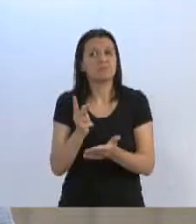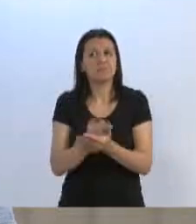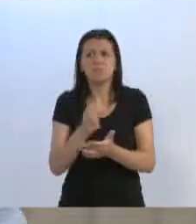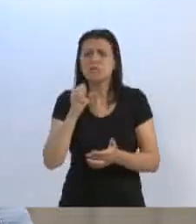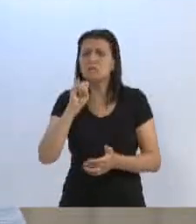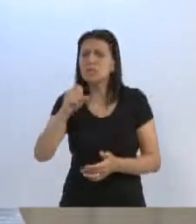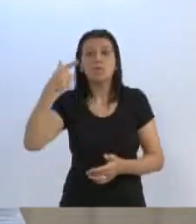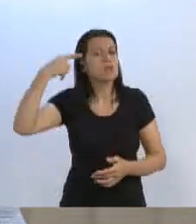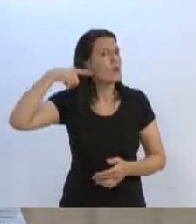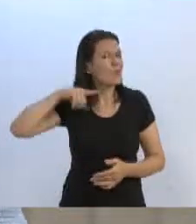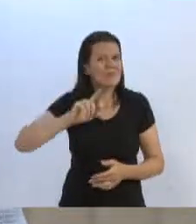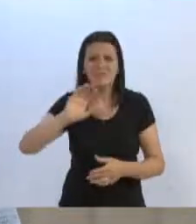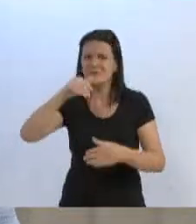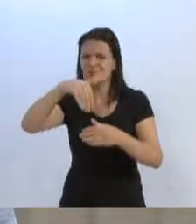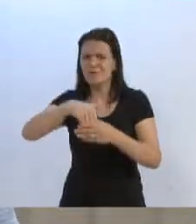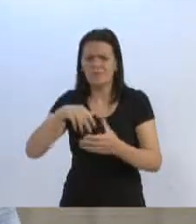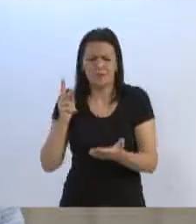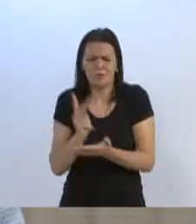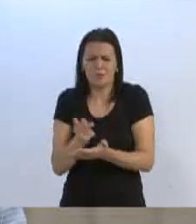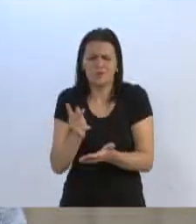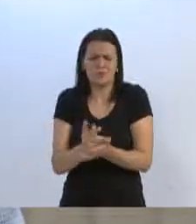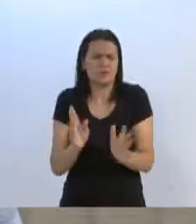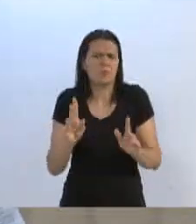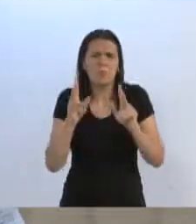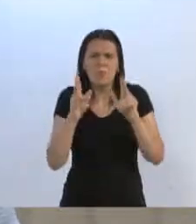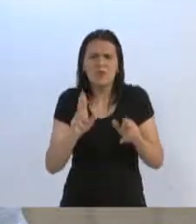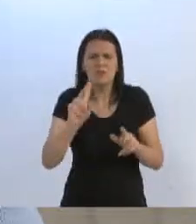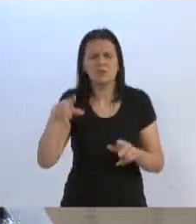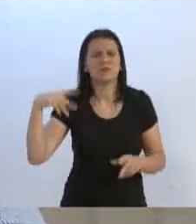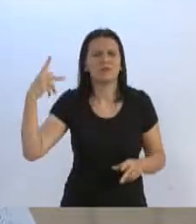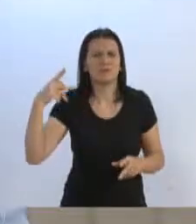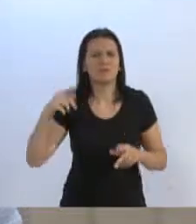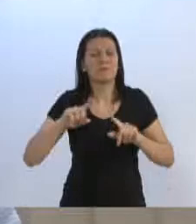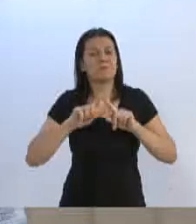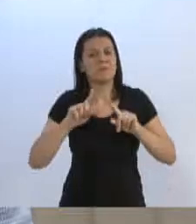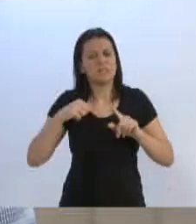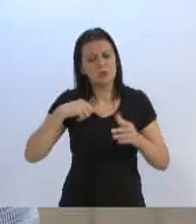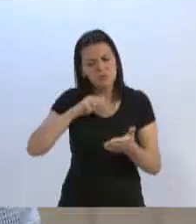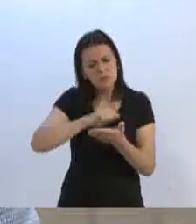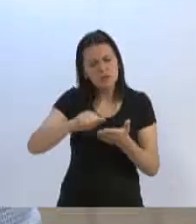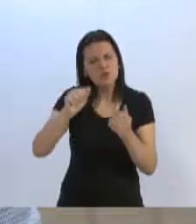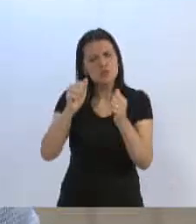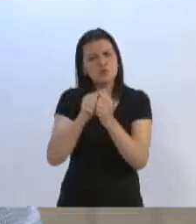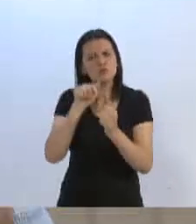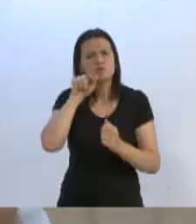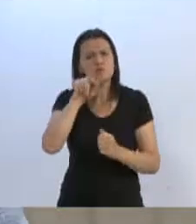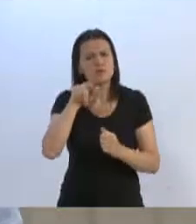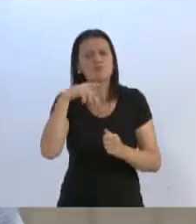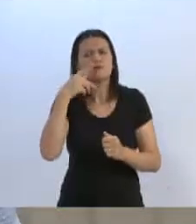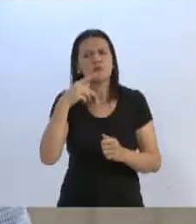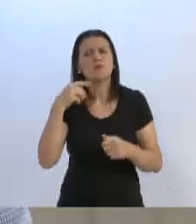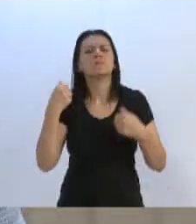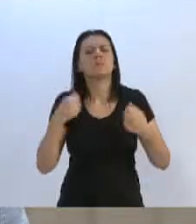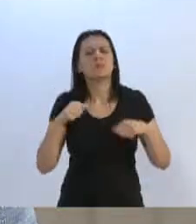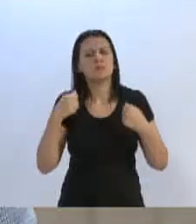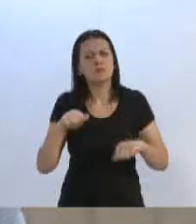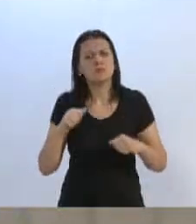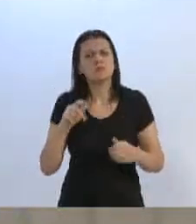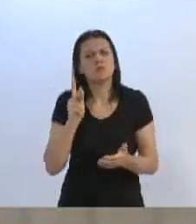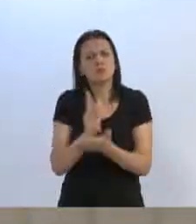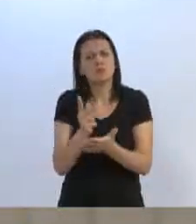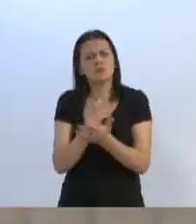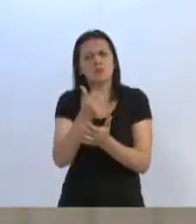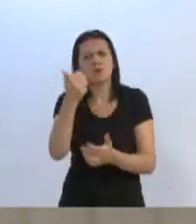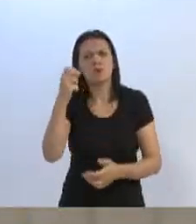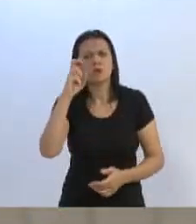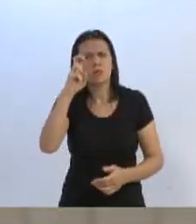reeleger, continuar a minha vida mesmo não sendo vereador. Então, assino junto com o senhor, dizendo que temos que manter o número de 15 vereadores.